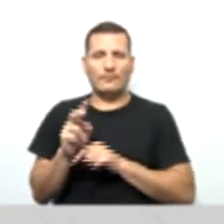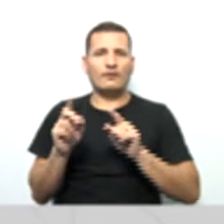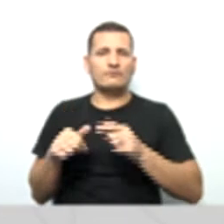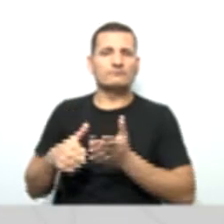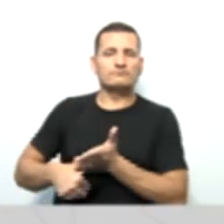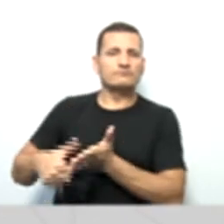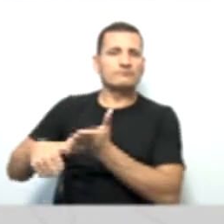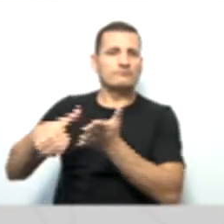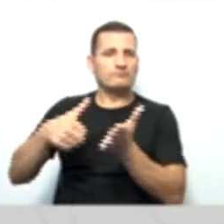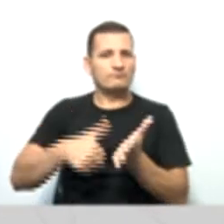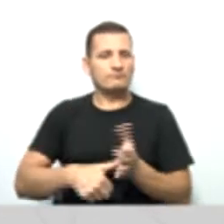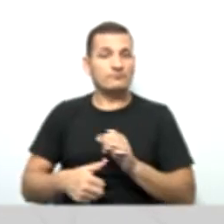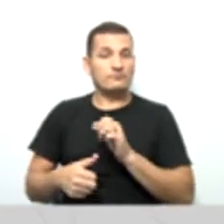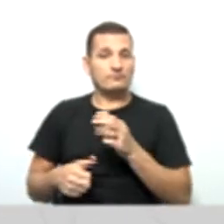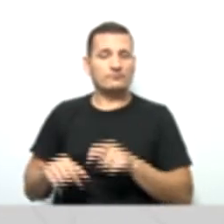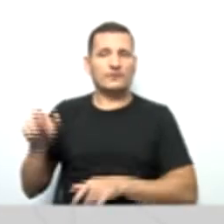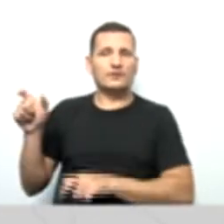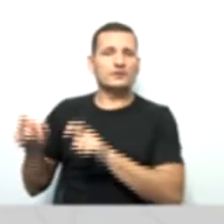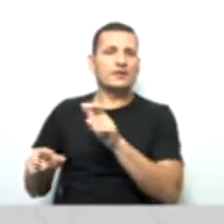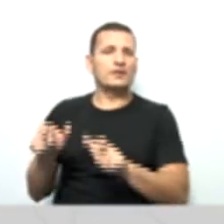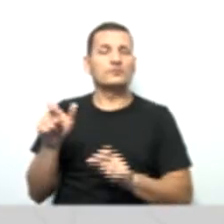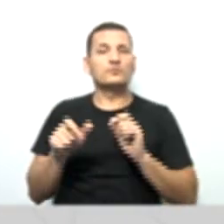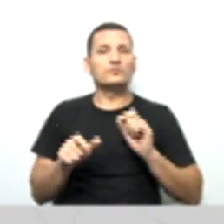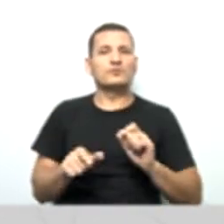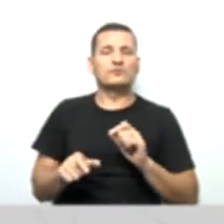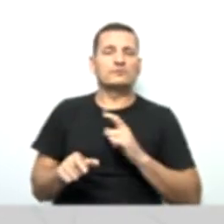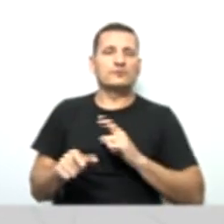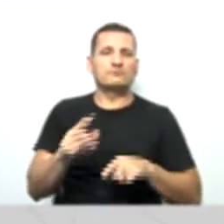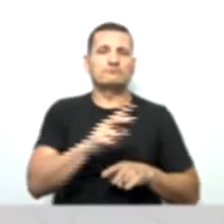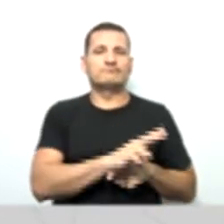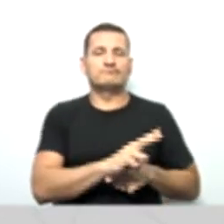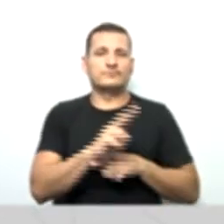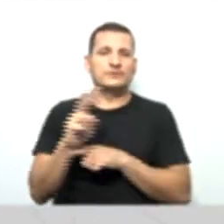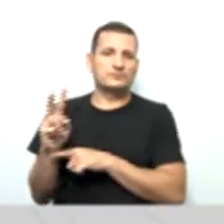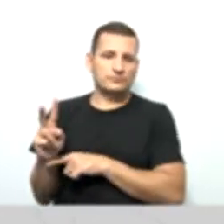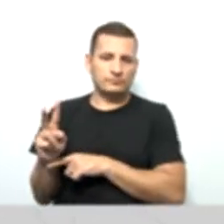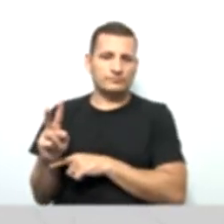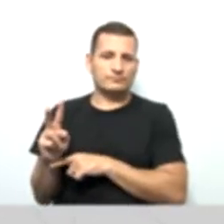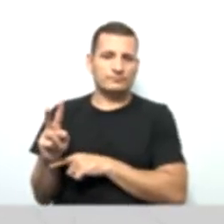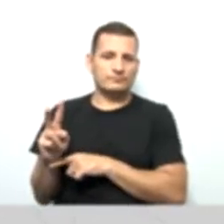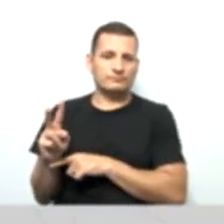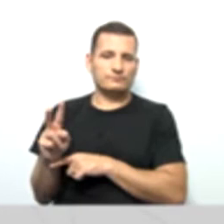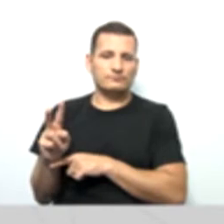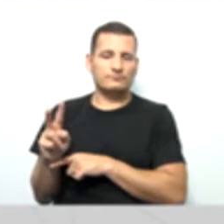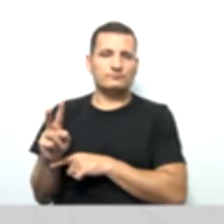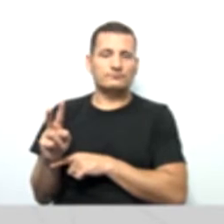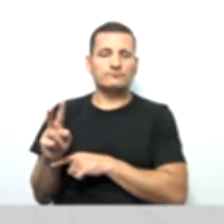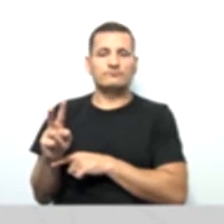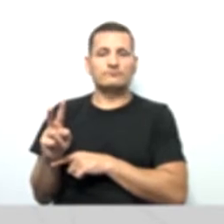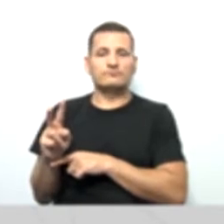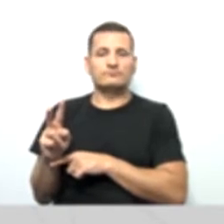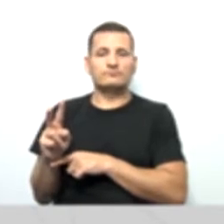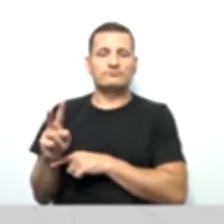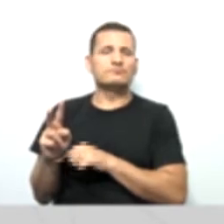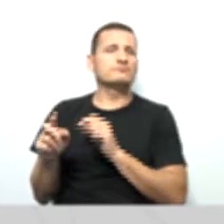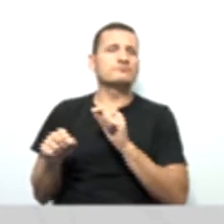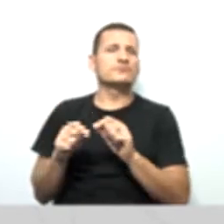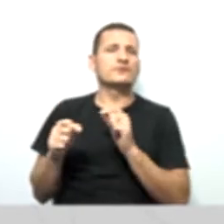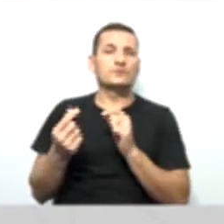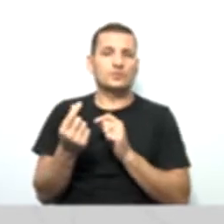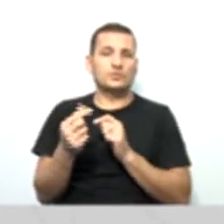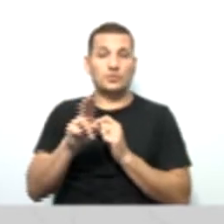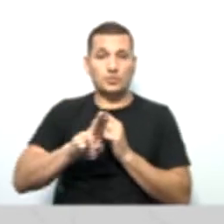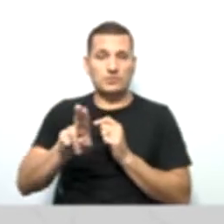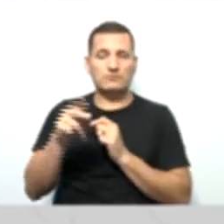clientes referentes à concessão de financiamento, em especial para financiamento de suas atividades